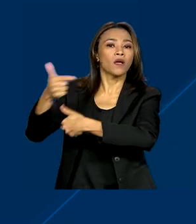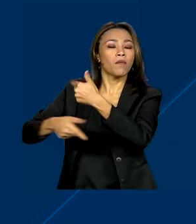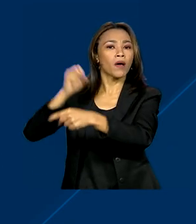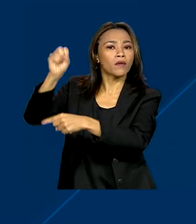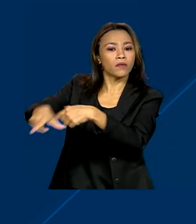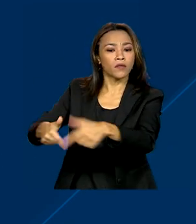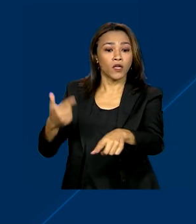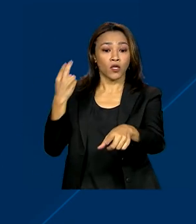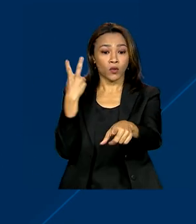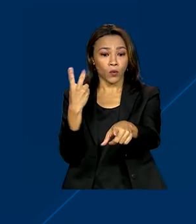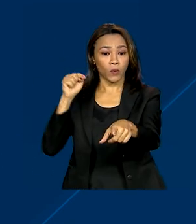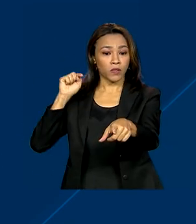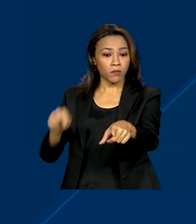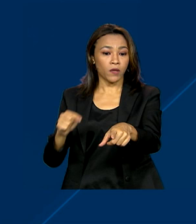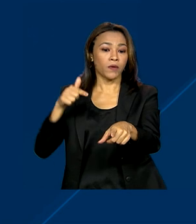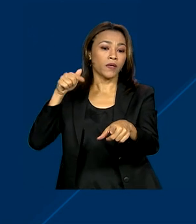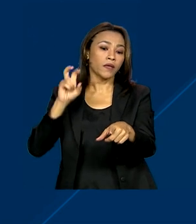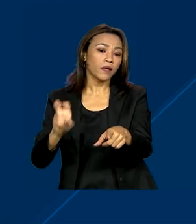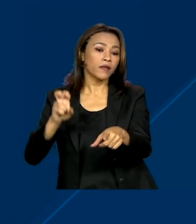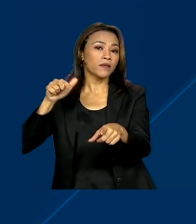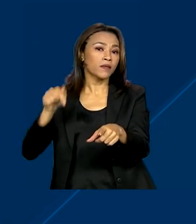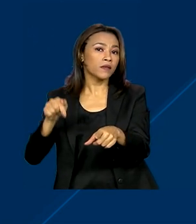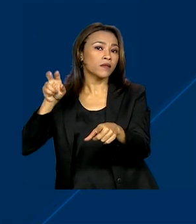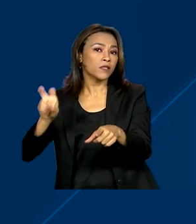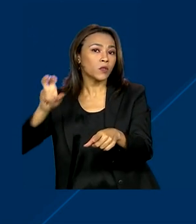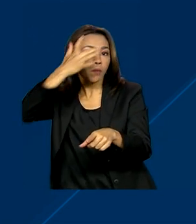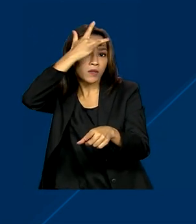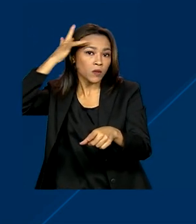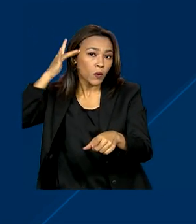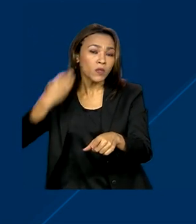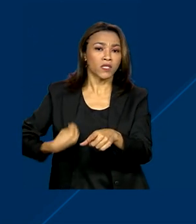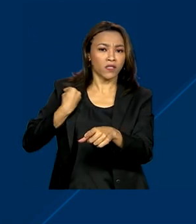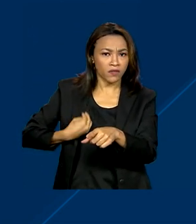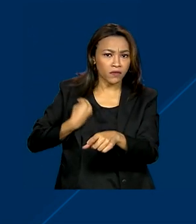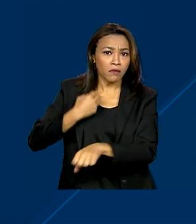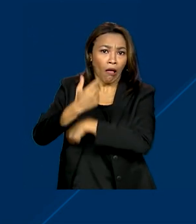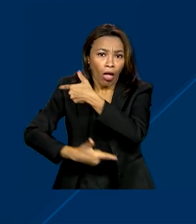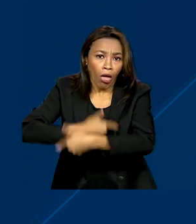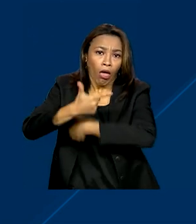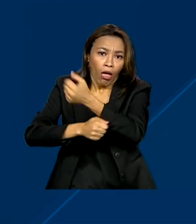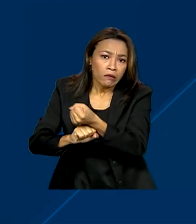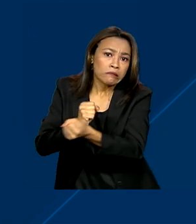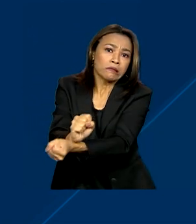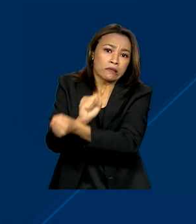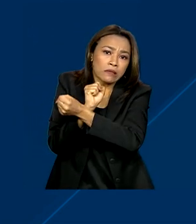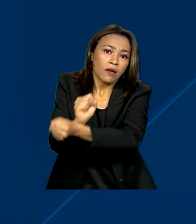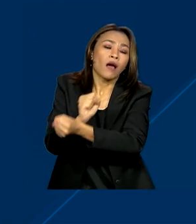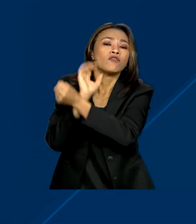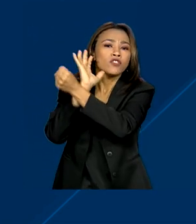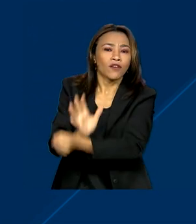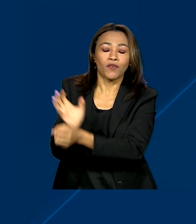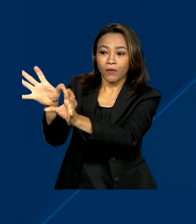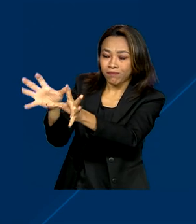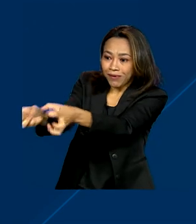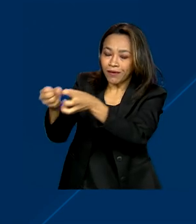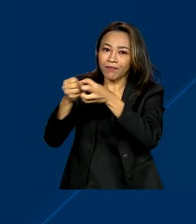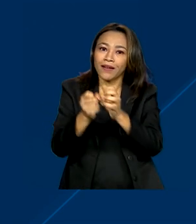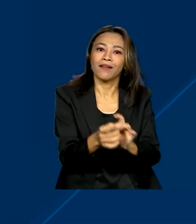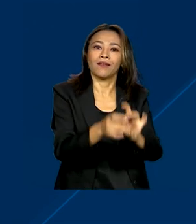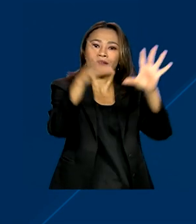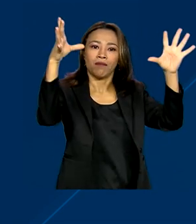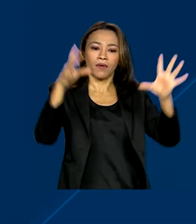.575 pessoas que viviam em condições análogas à escravidão foram resgatadas em